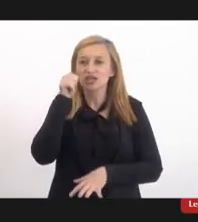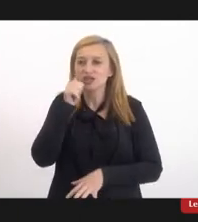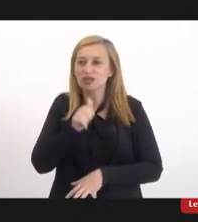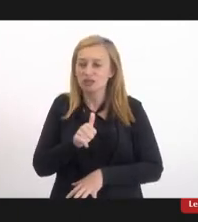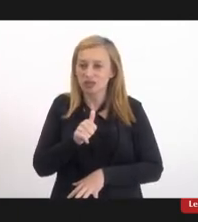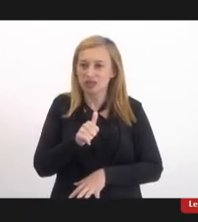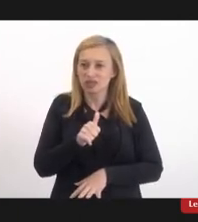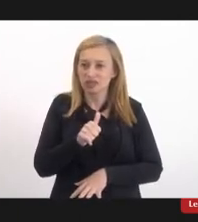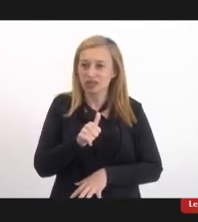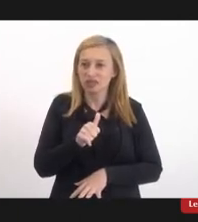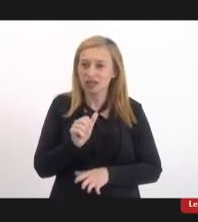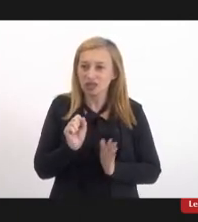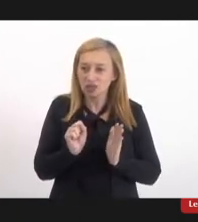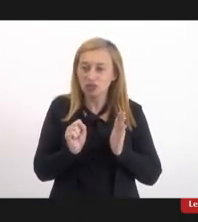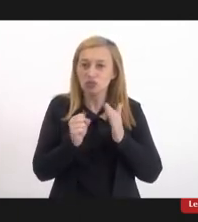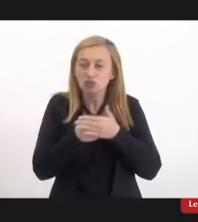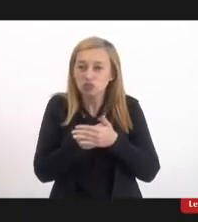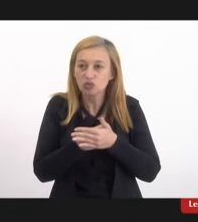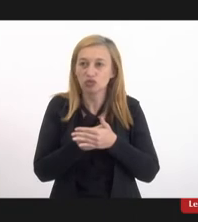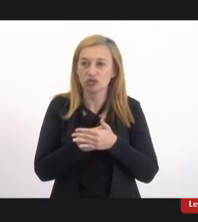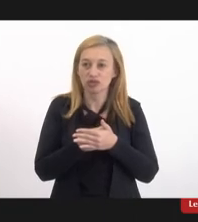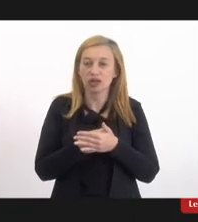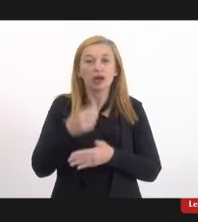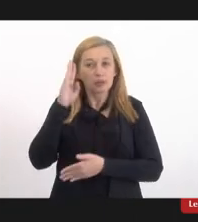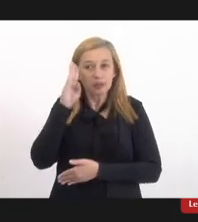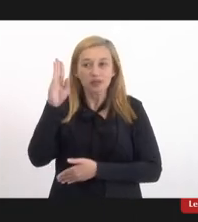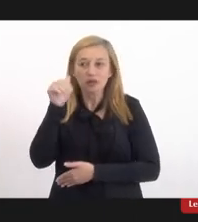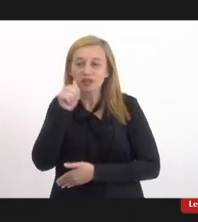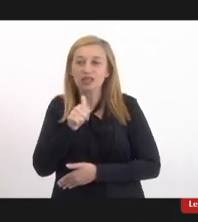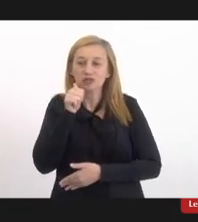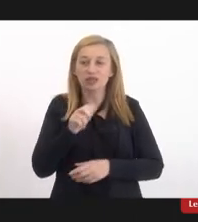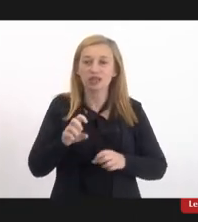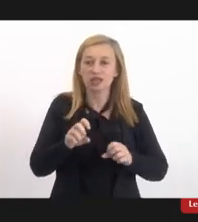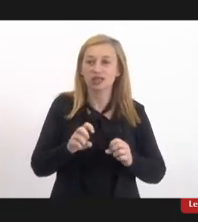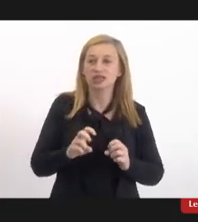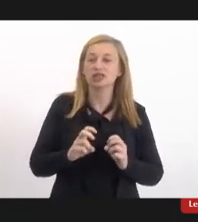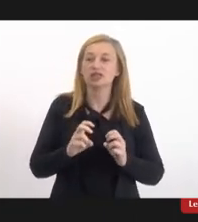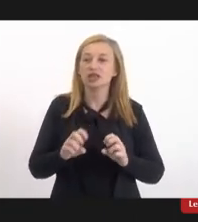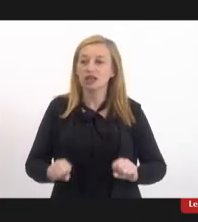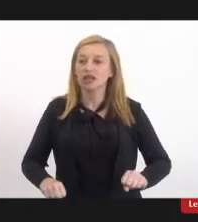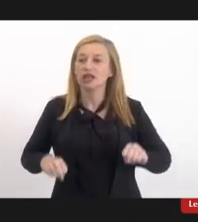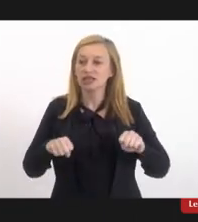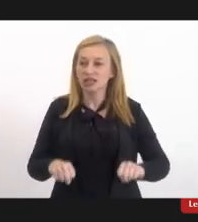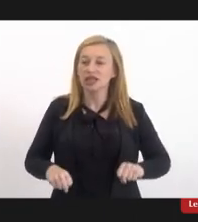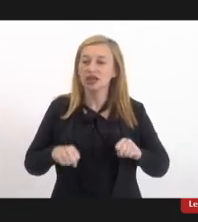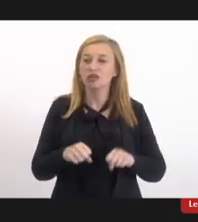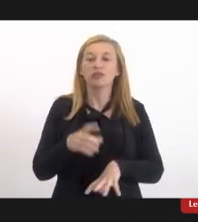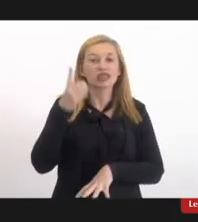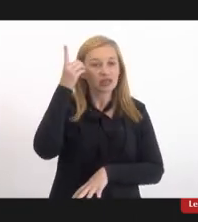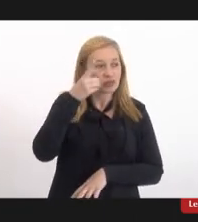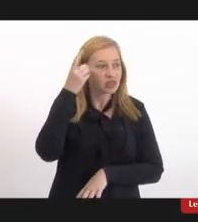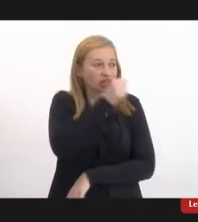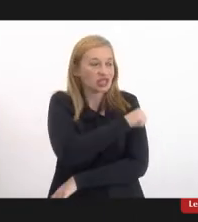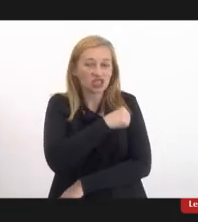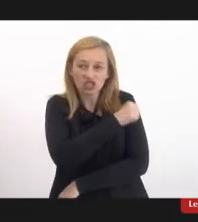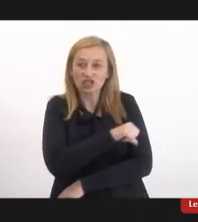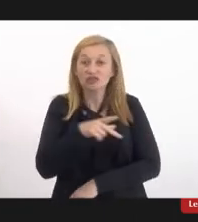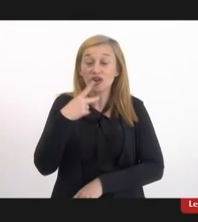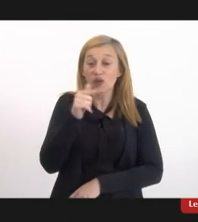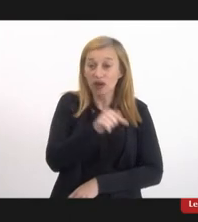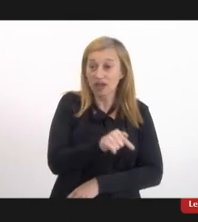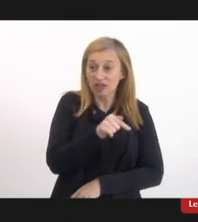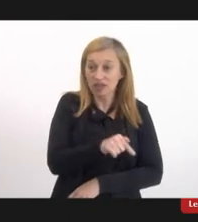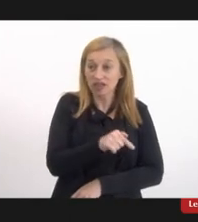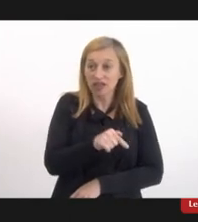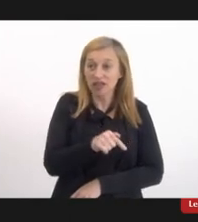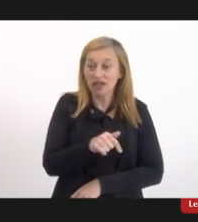invisibilidade, né? Principalmente as mulheres cadeirantes. Como a deputada Regiane falou aqui, eu fui